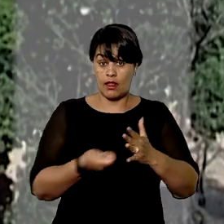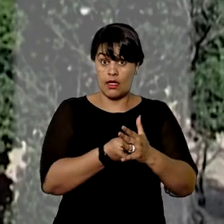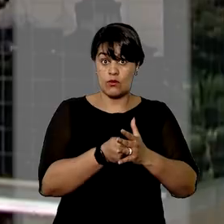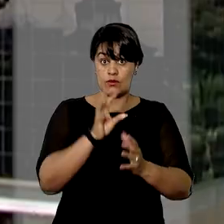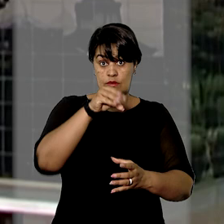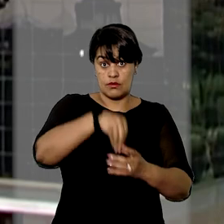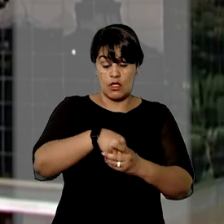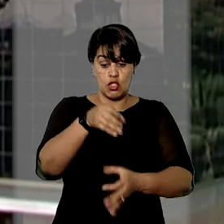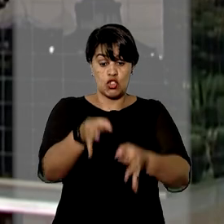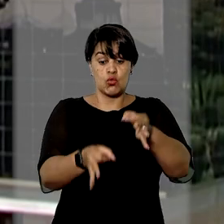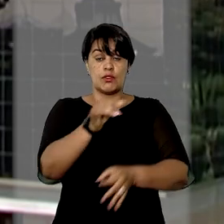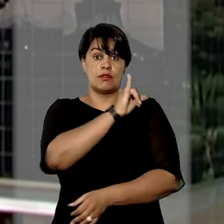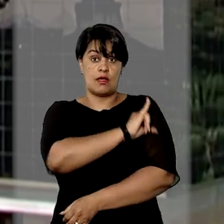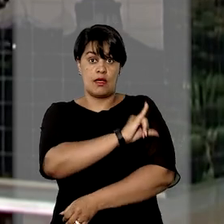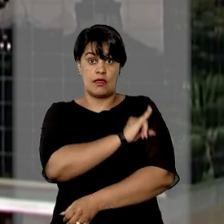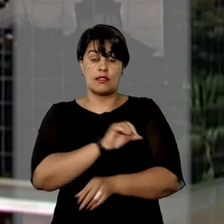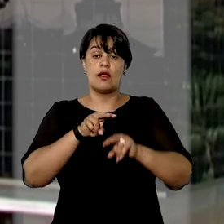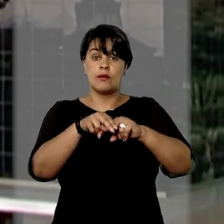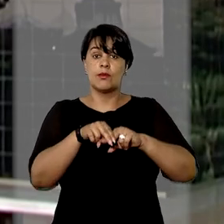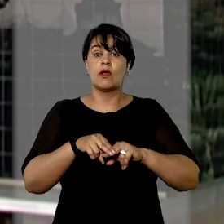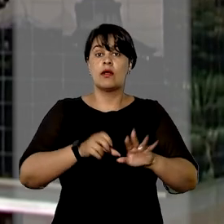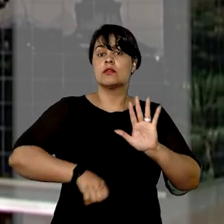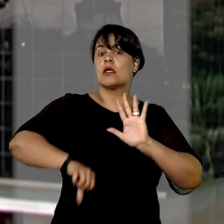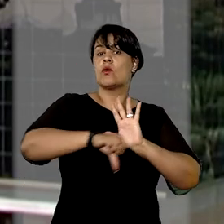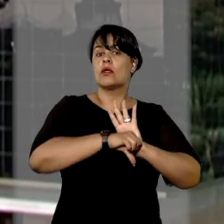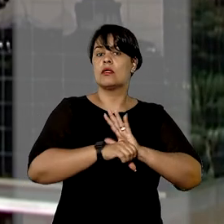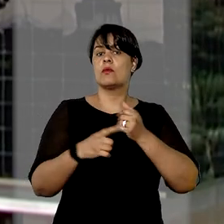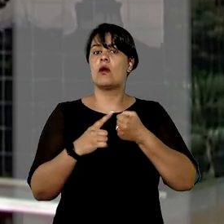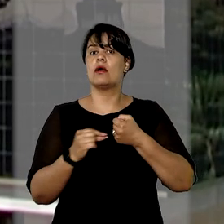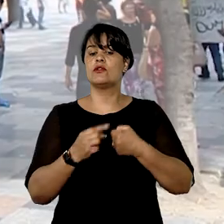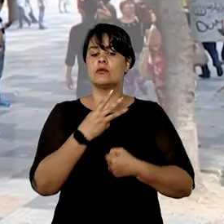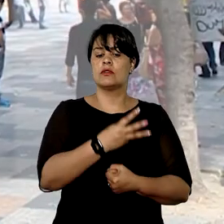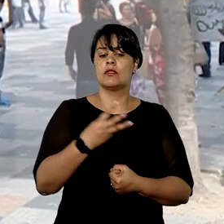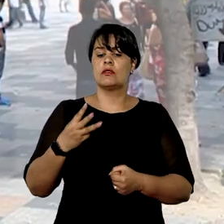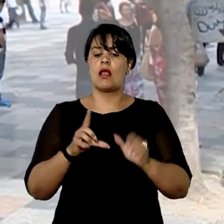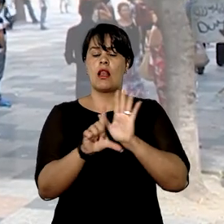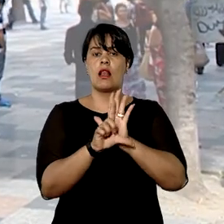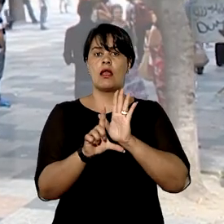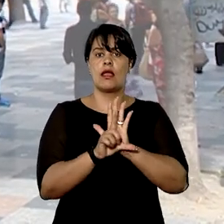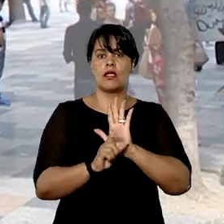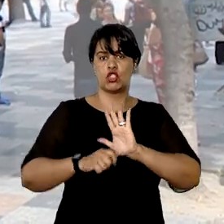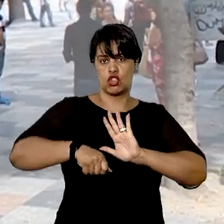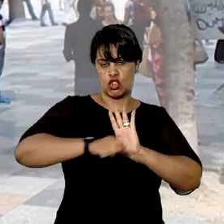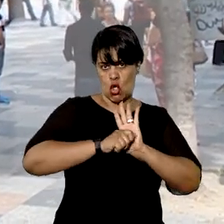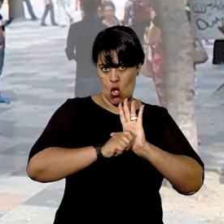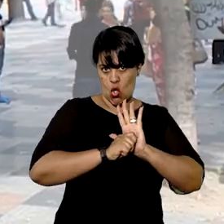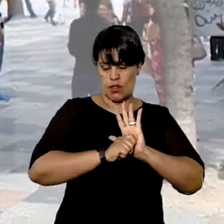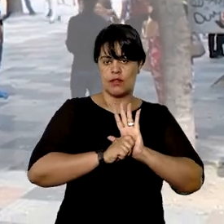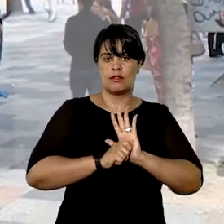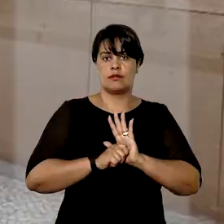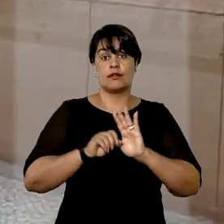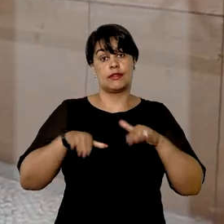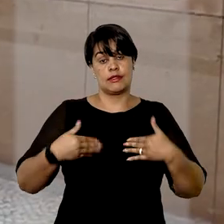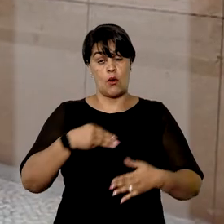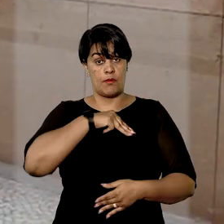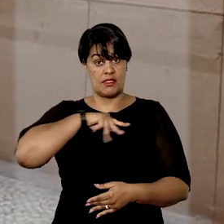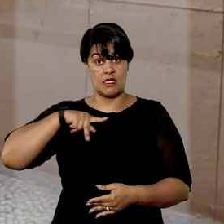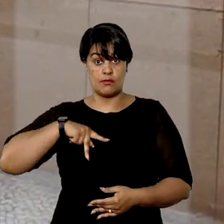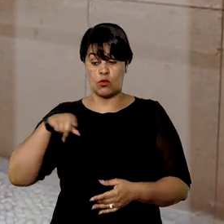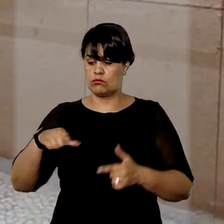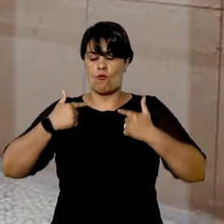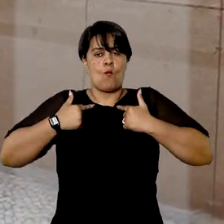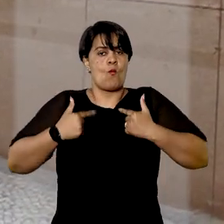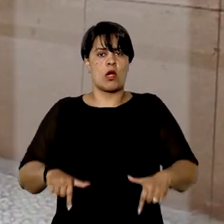de Janeiro pela prática em tese do crime previsto no artigo 33 da Lei de Drogas, oportunidade em que o Ministério Público